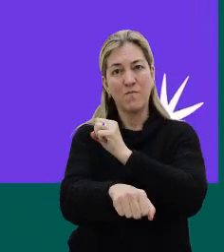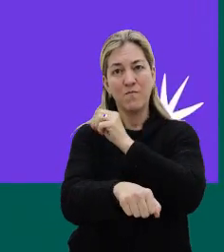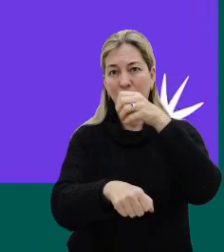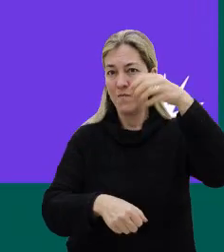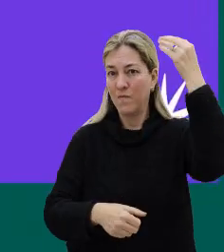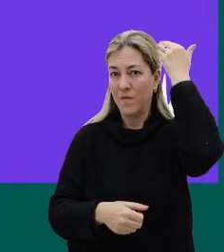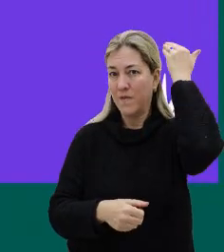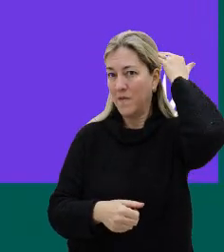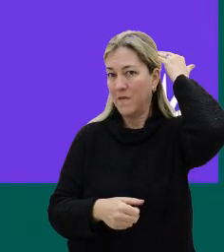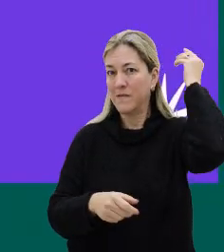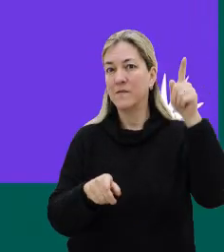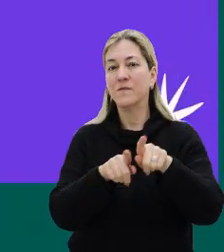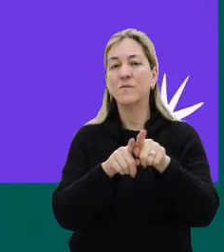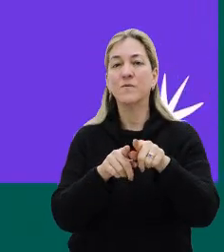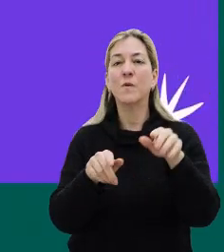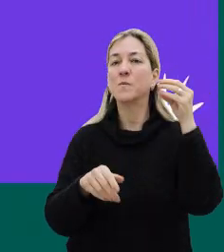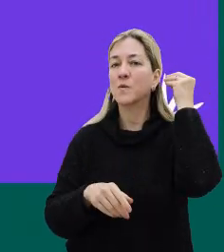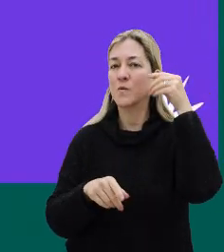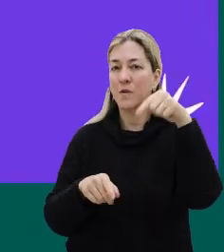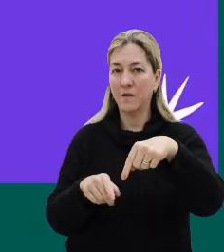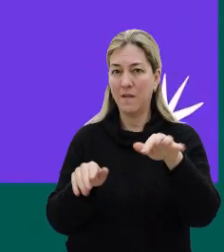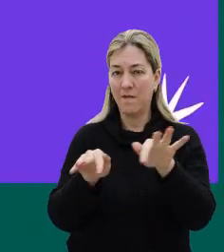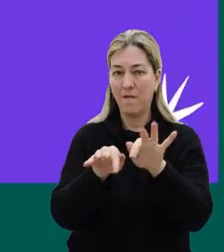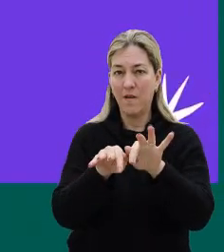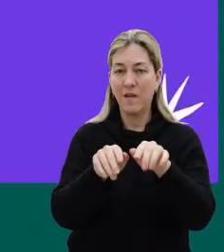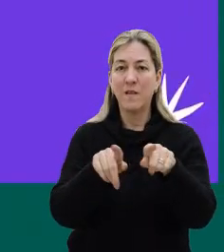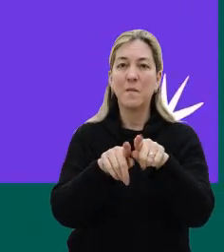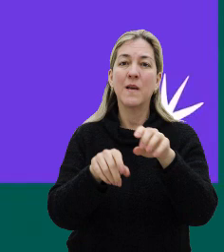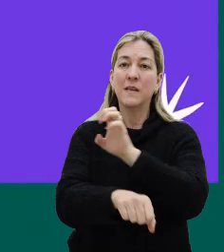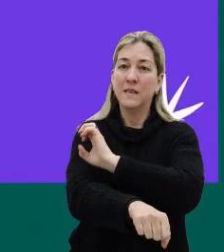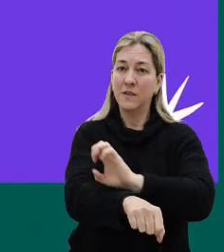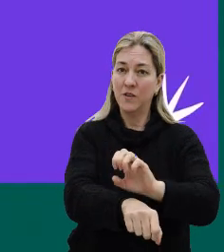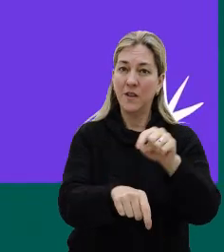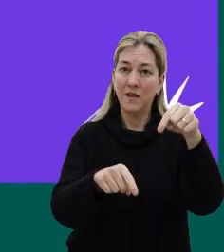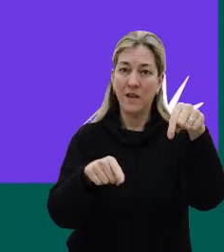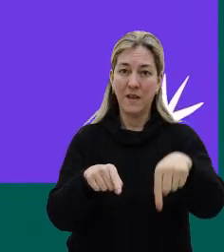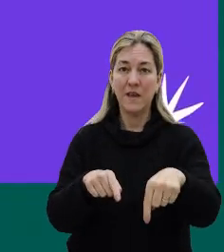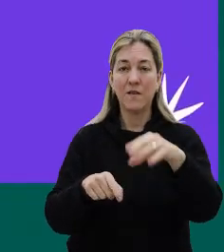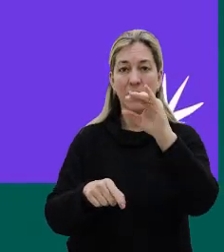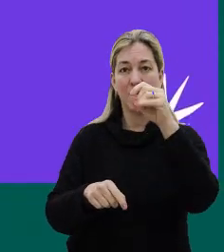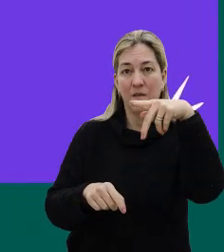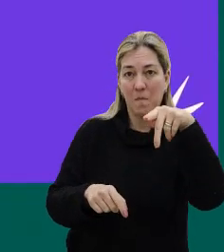psicologia clínica no CIP, que é o Centro Integrado de Psicologia aqui da Fevale também.